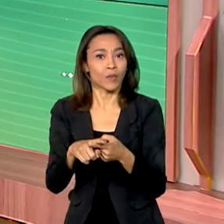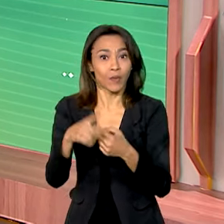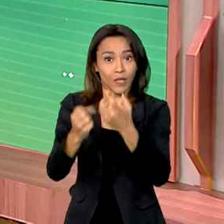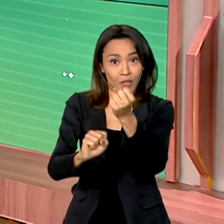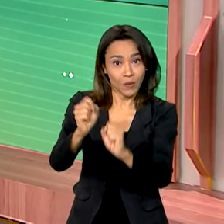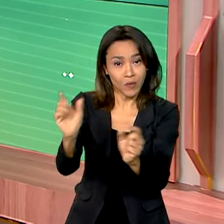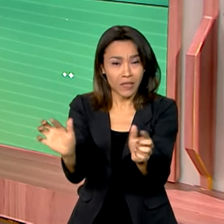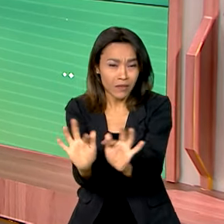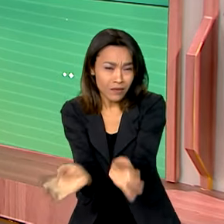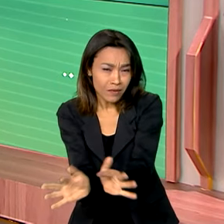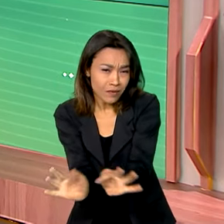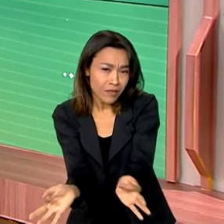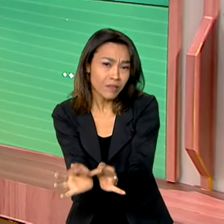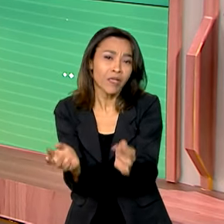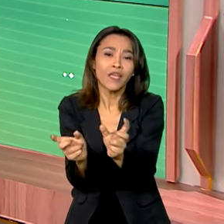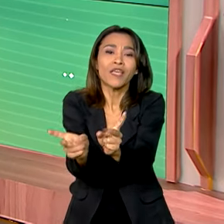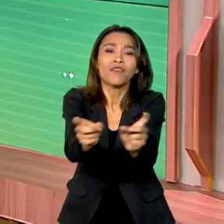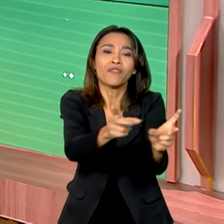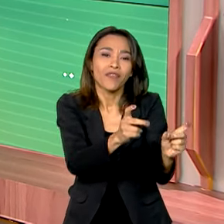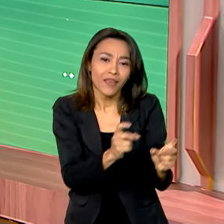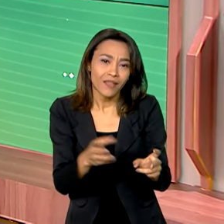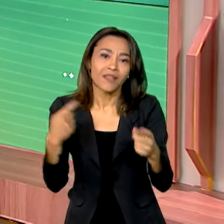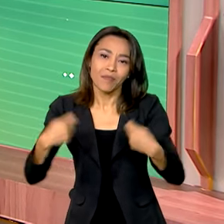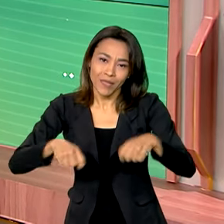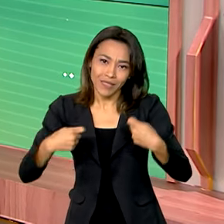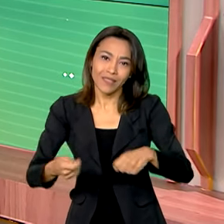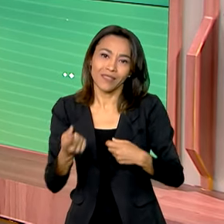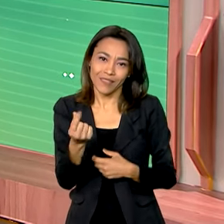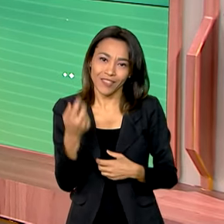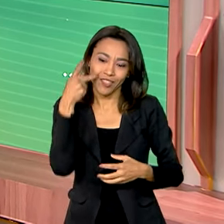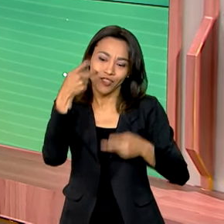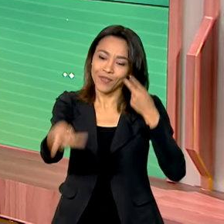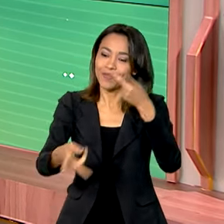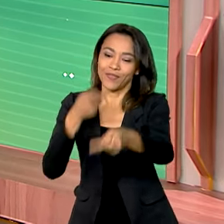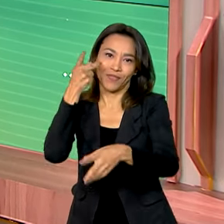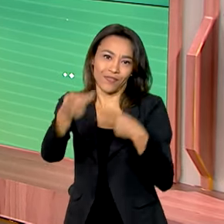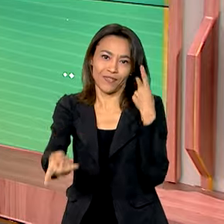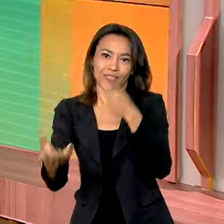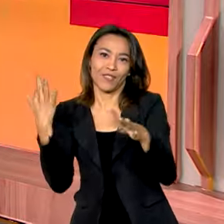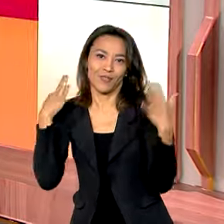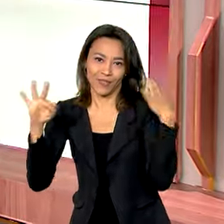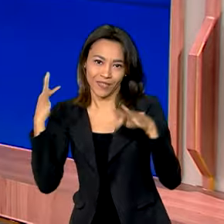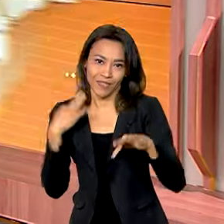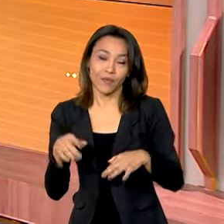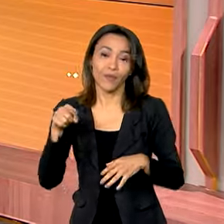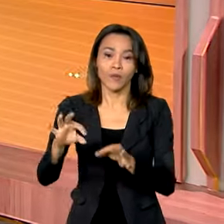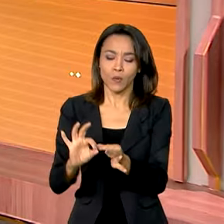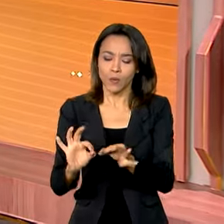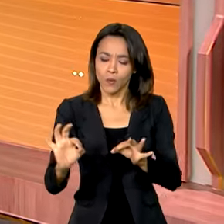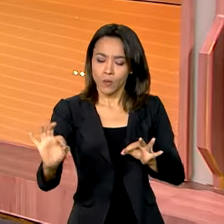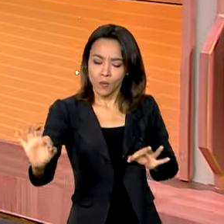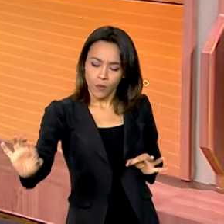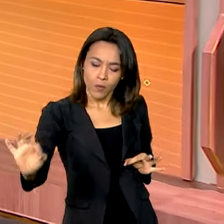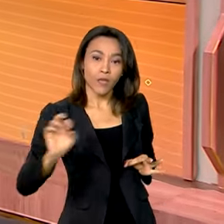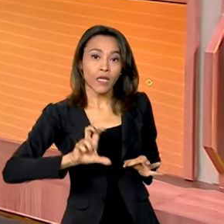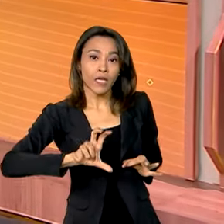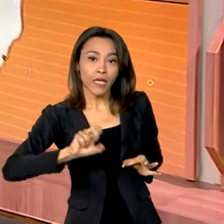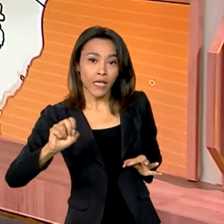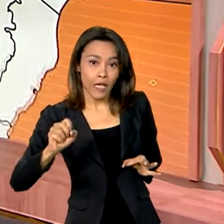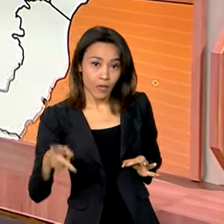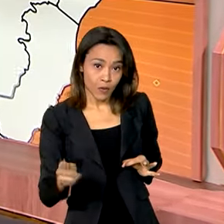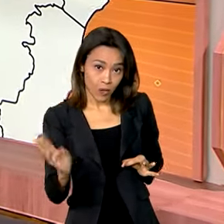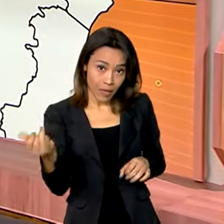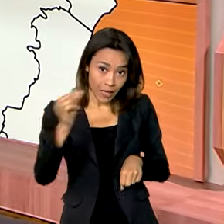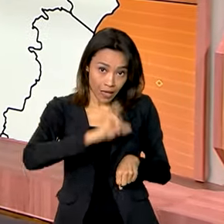comércios que dependem aí da rotatividade dos visitantes. Cavalcante está localizada a cerca de 500 quilômetros da